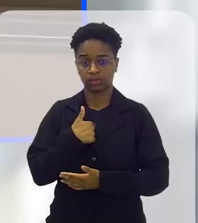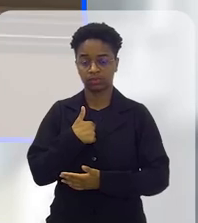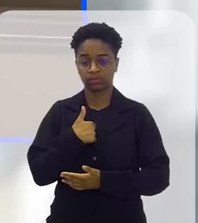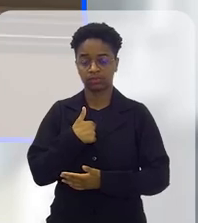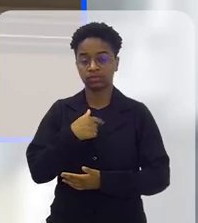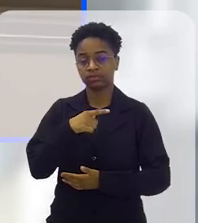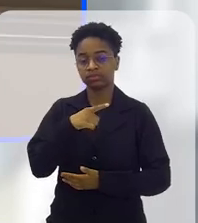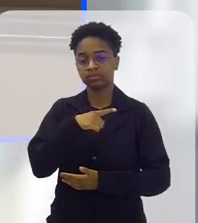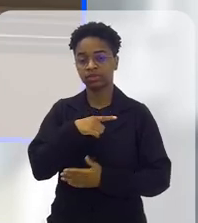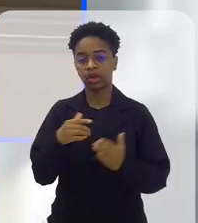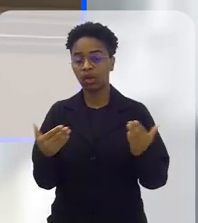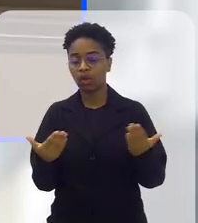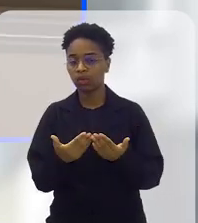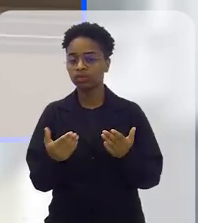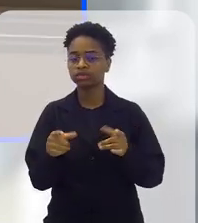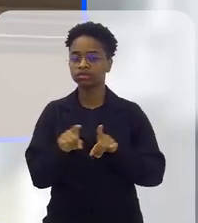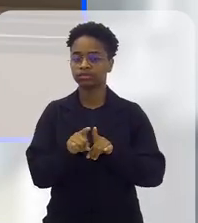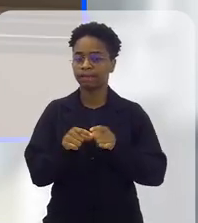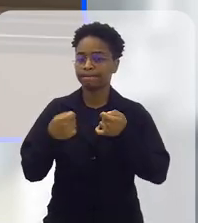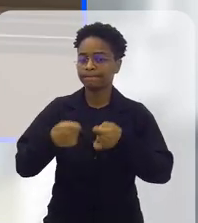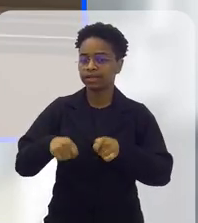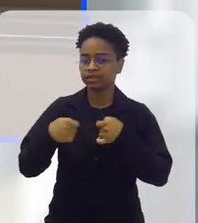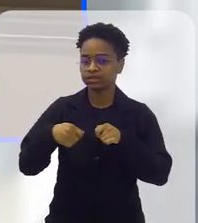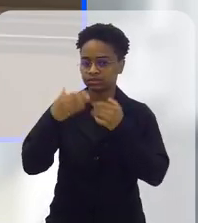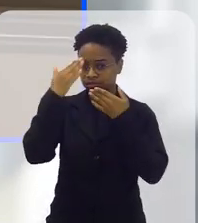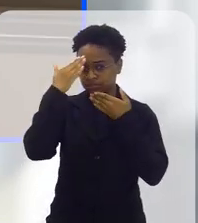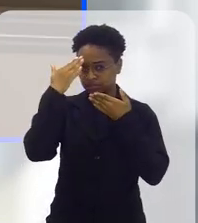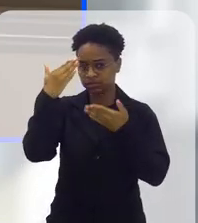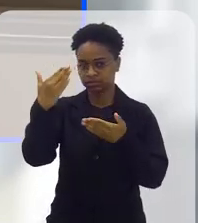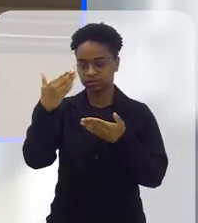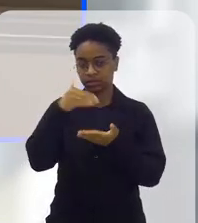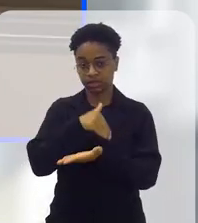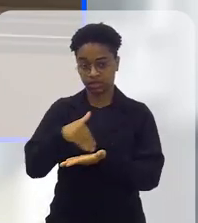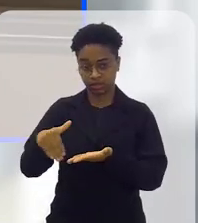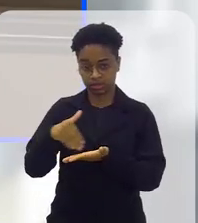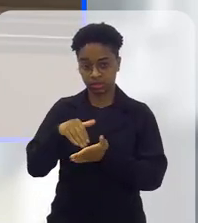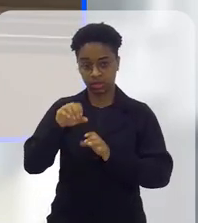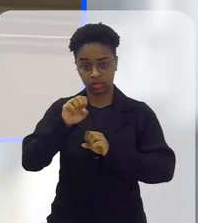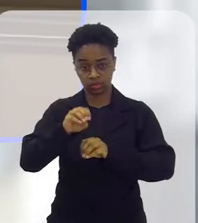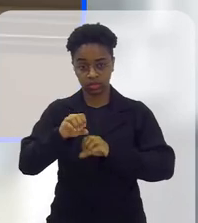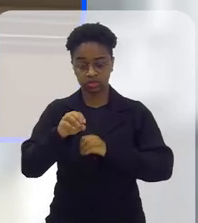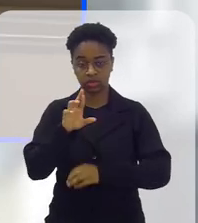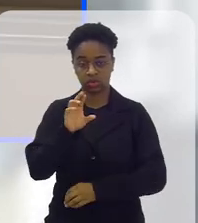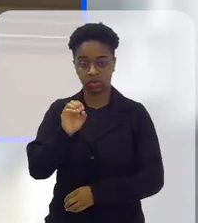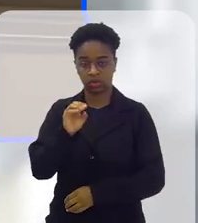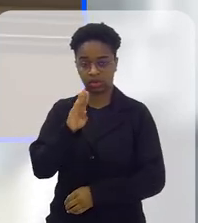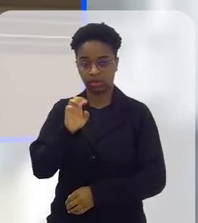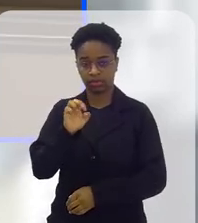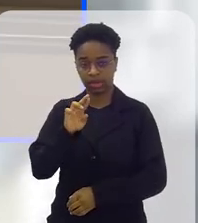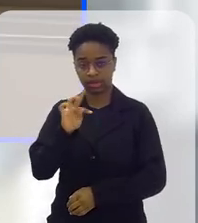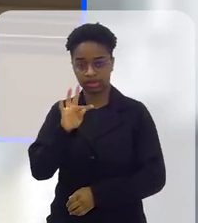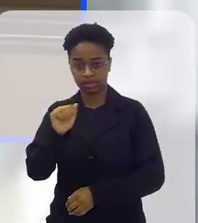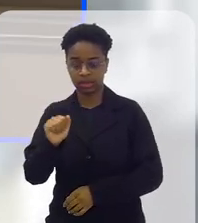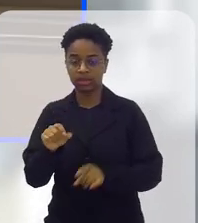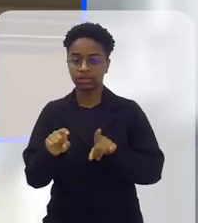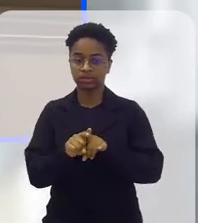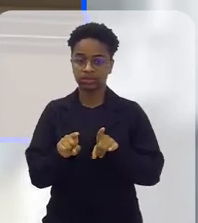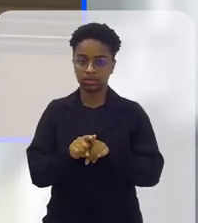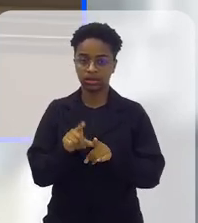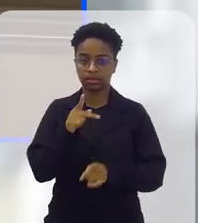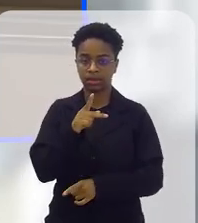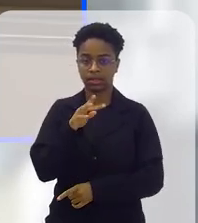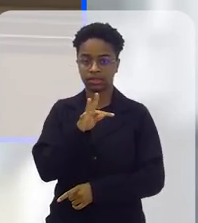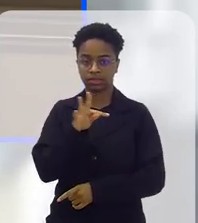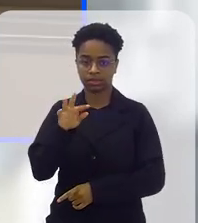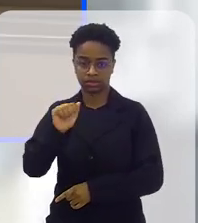temos que hoje, nós temos que agradecer também aqui a nossa secretária de Educação, Roberta, que nós temos esse